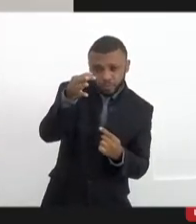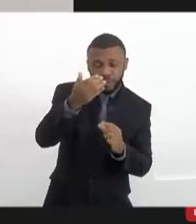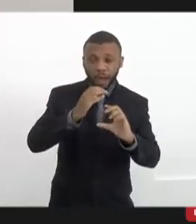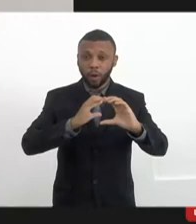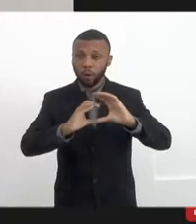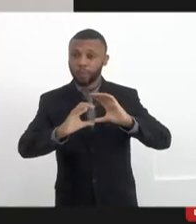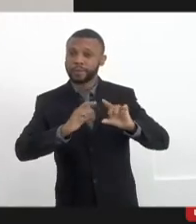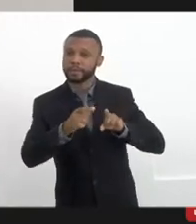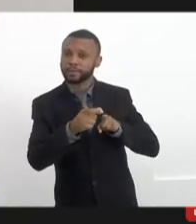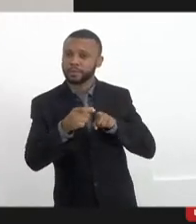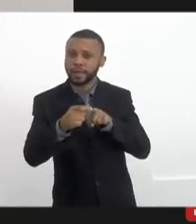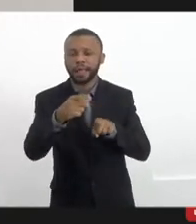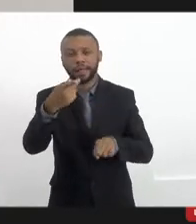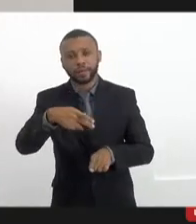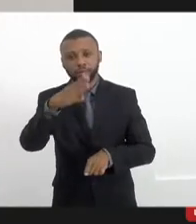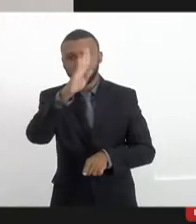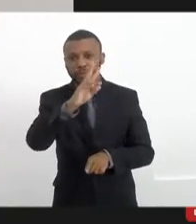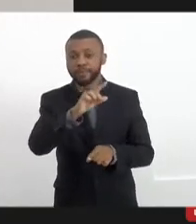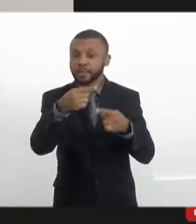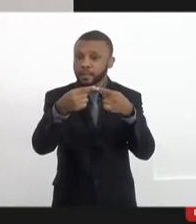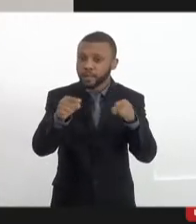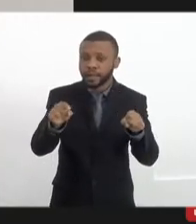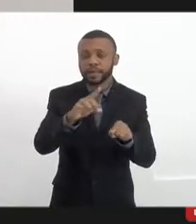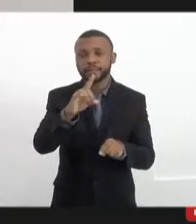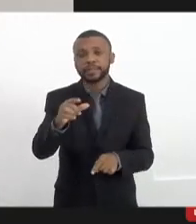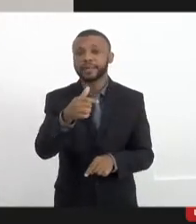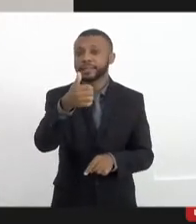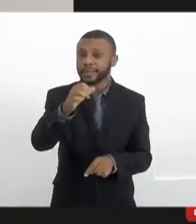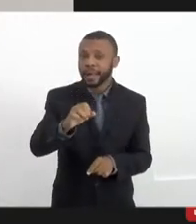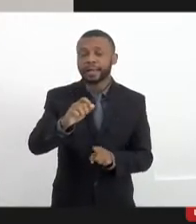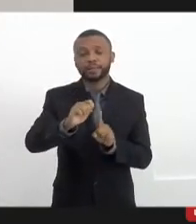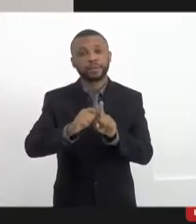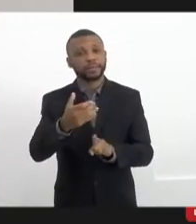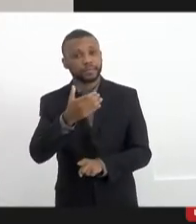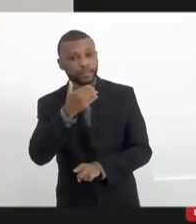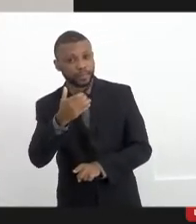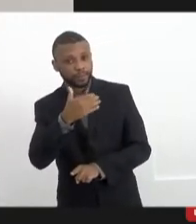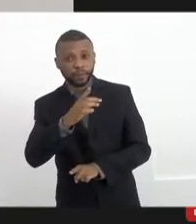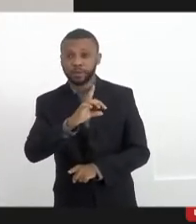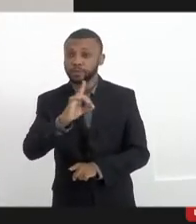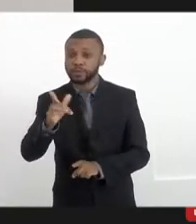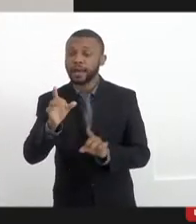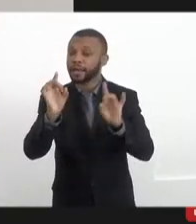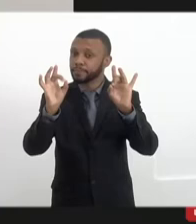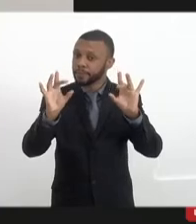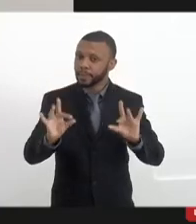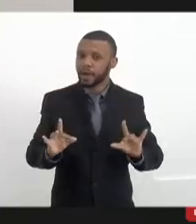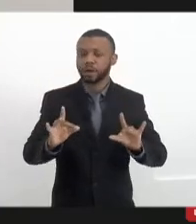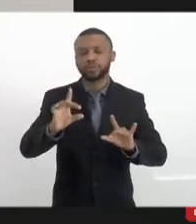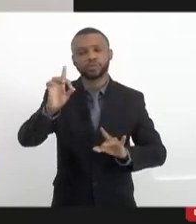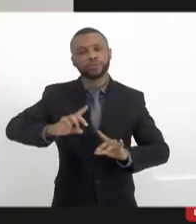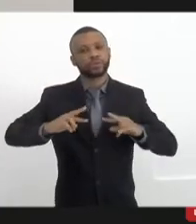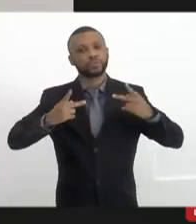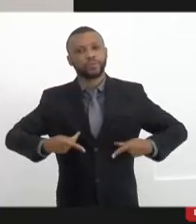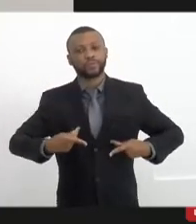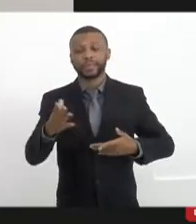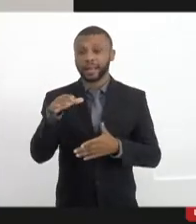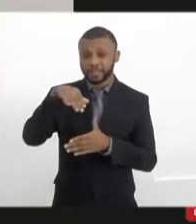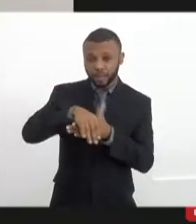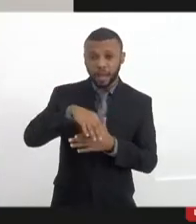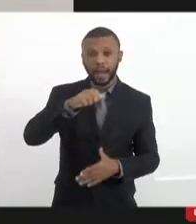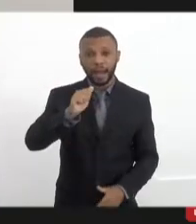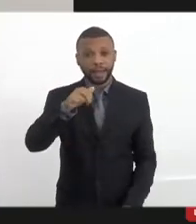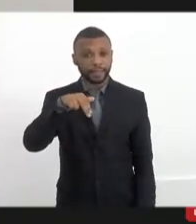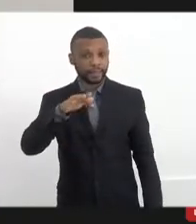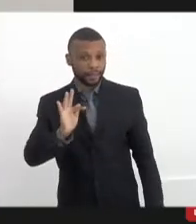que será lançado no dia 10 de dezembro, que é o Dia Internacional dos Direitos Humanos, pela nossa editora, a editora da Agência de Notícias das